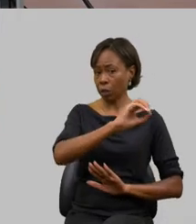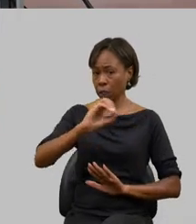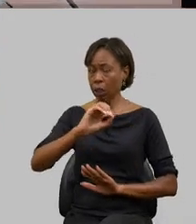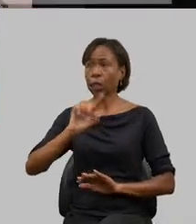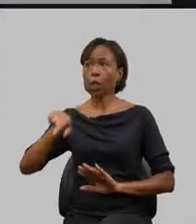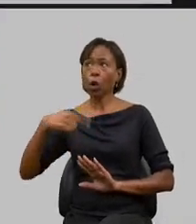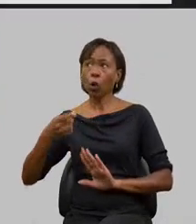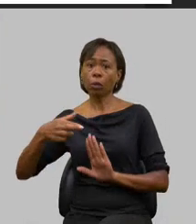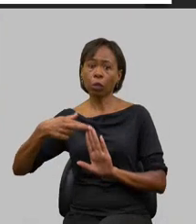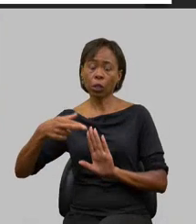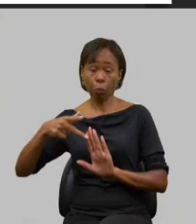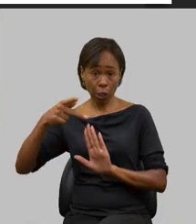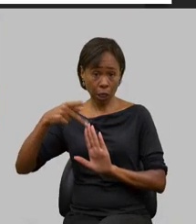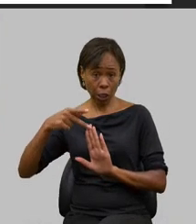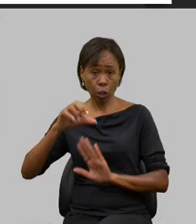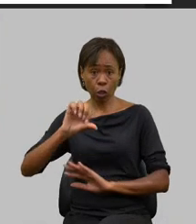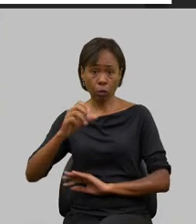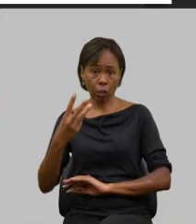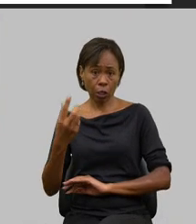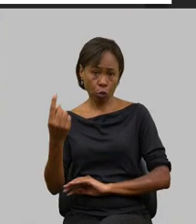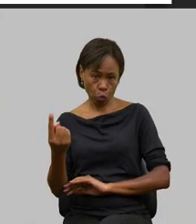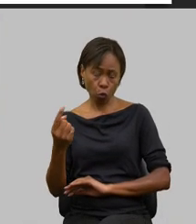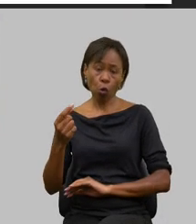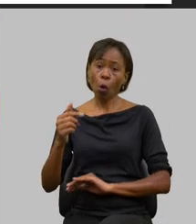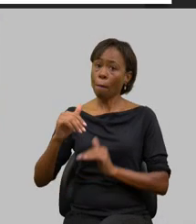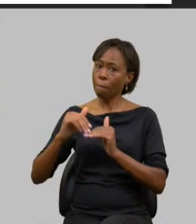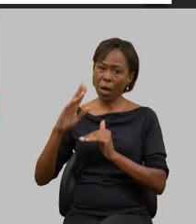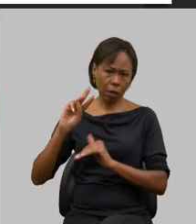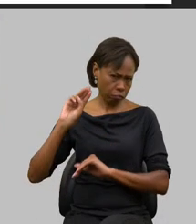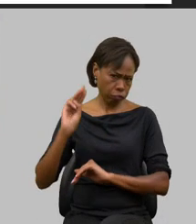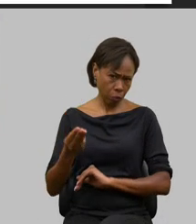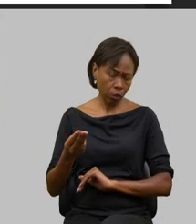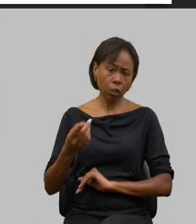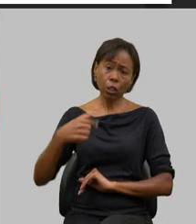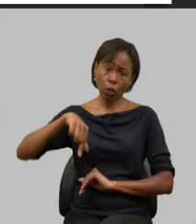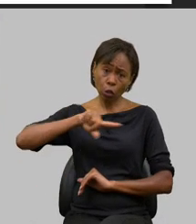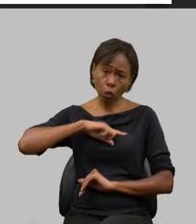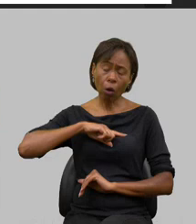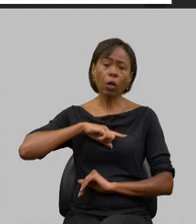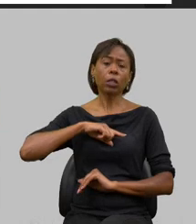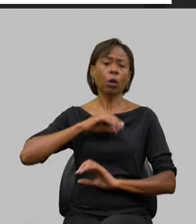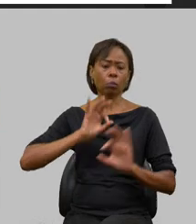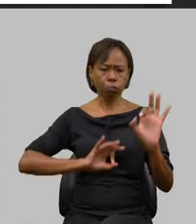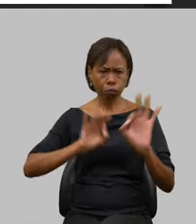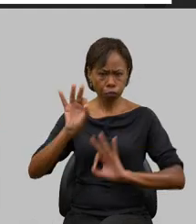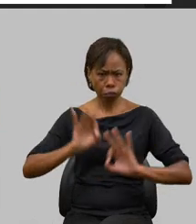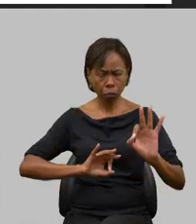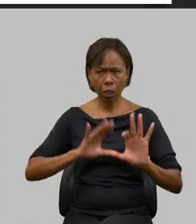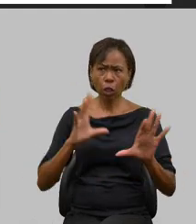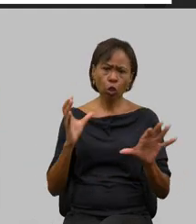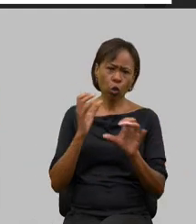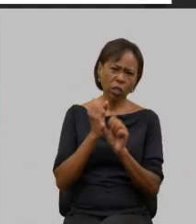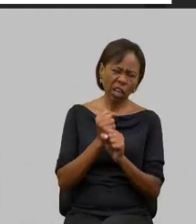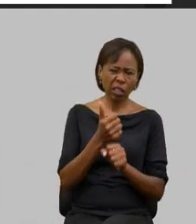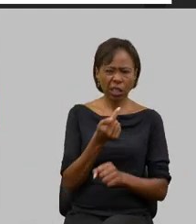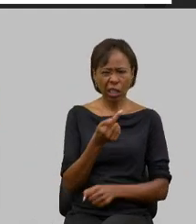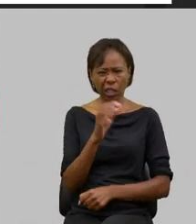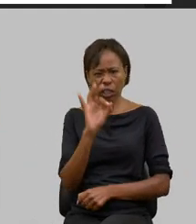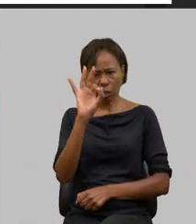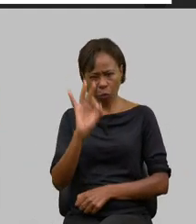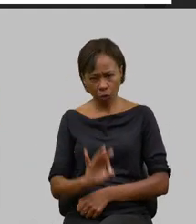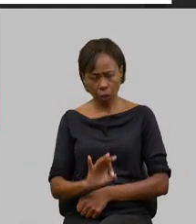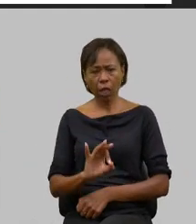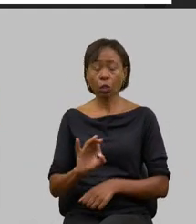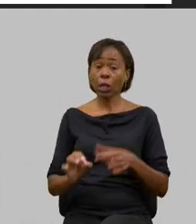onde nós estamos trabalhando essa execução já está na ordem de 70% com 6,2